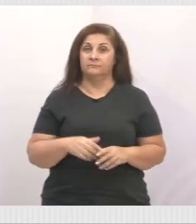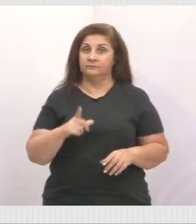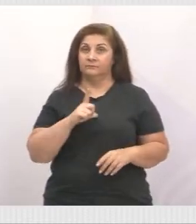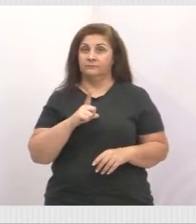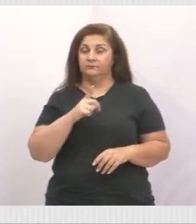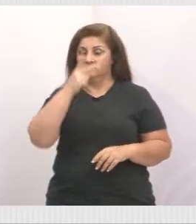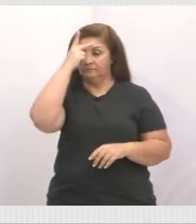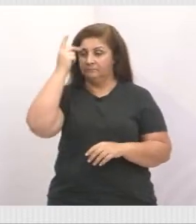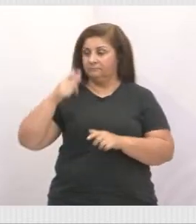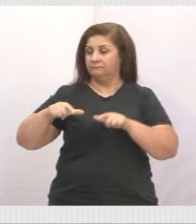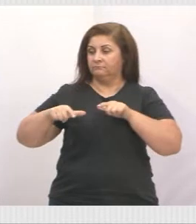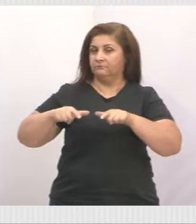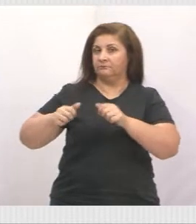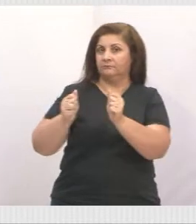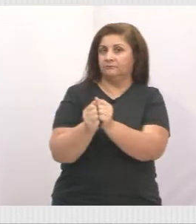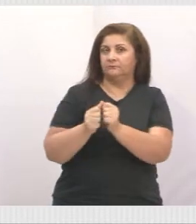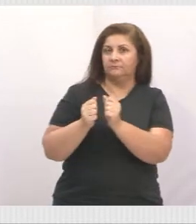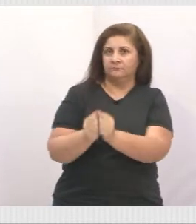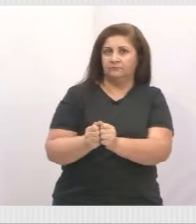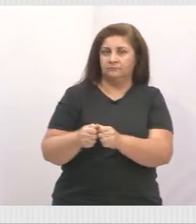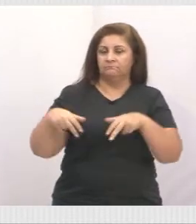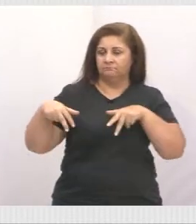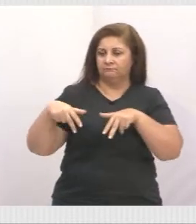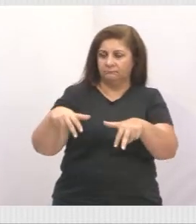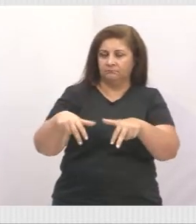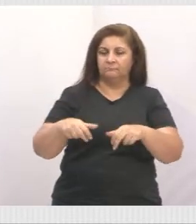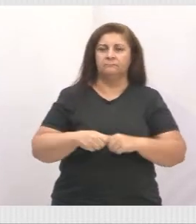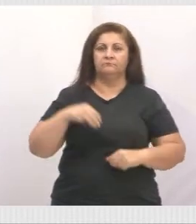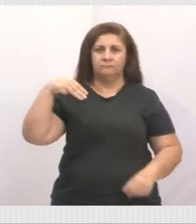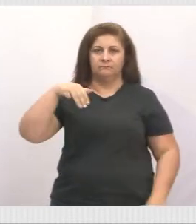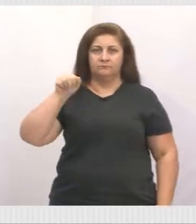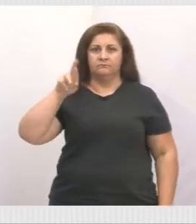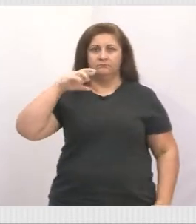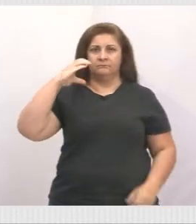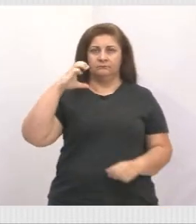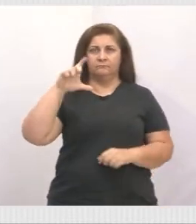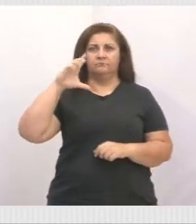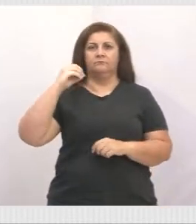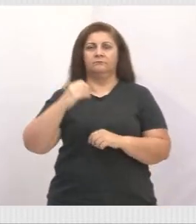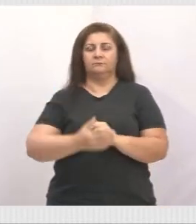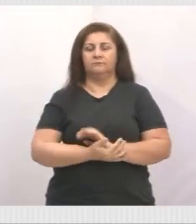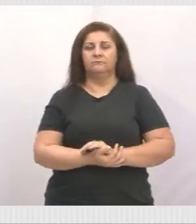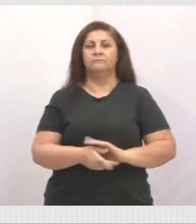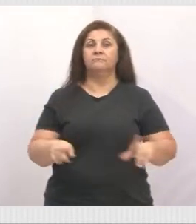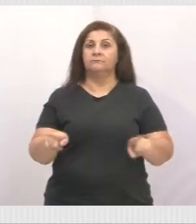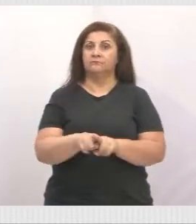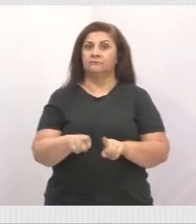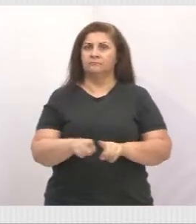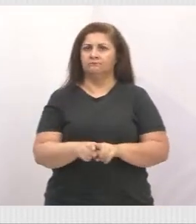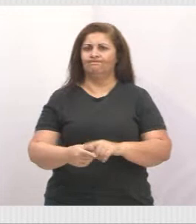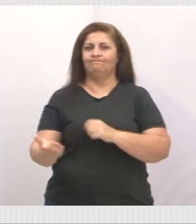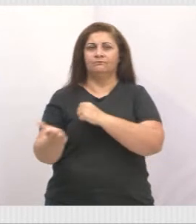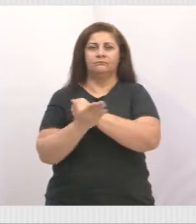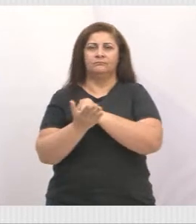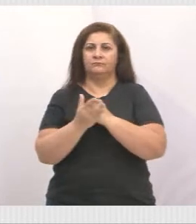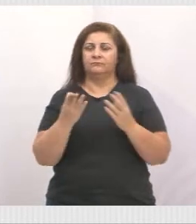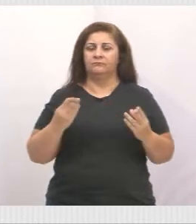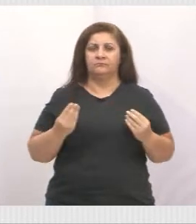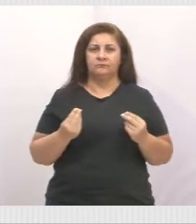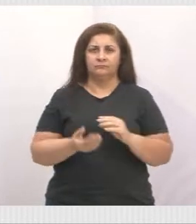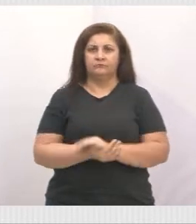parceiro aí que corre atrás das coisas, que é o nosso amigo Marcelo Fortes, que também é um grande braço direito aí